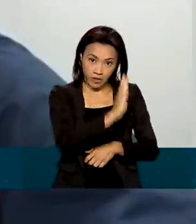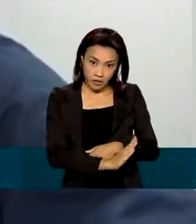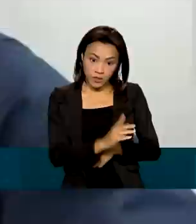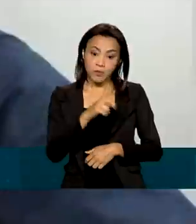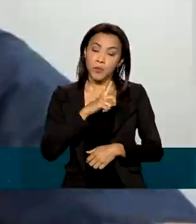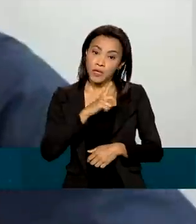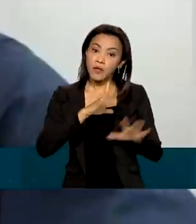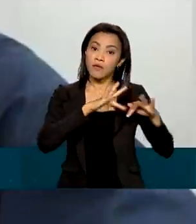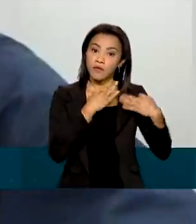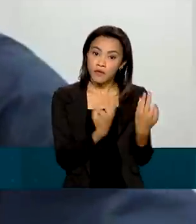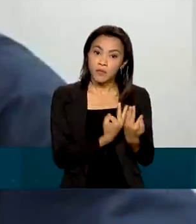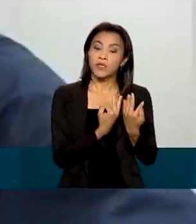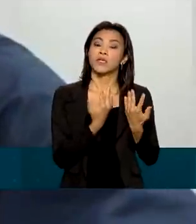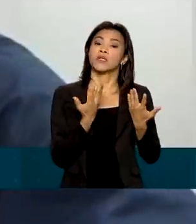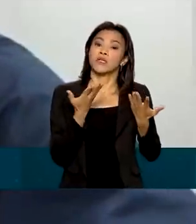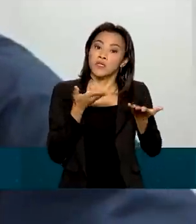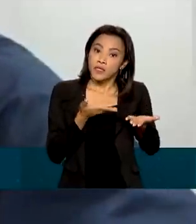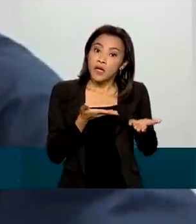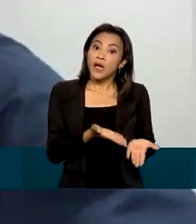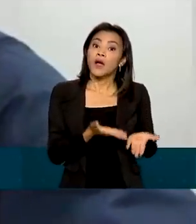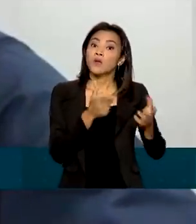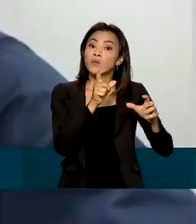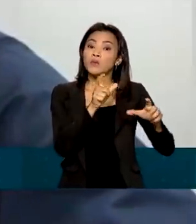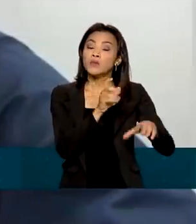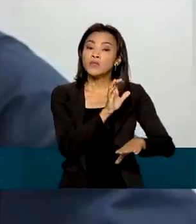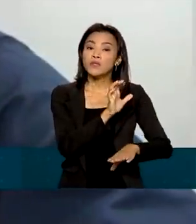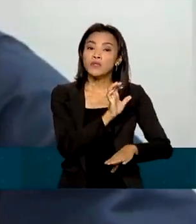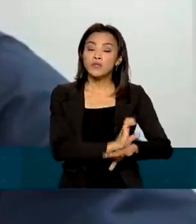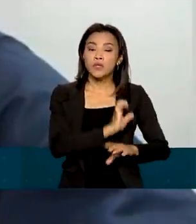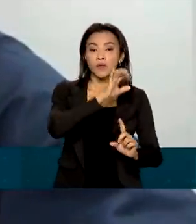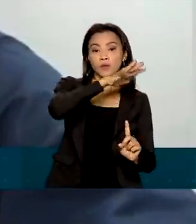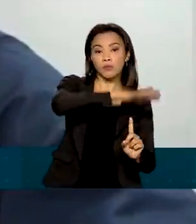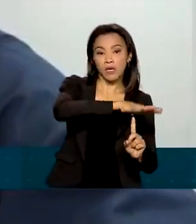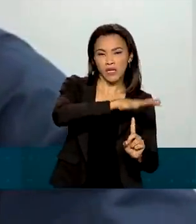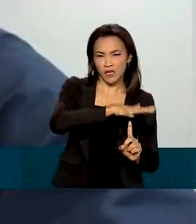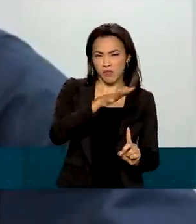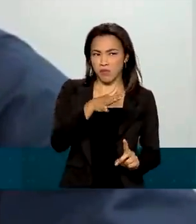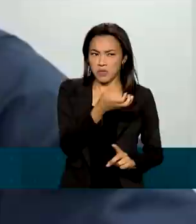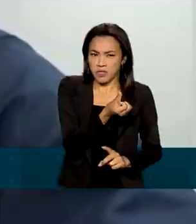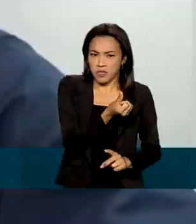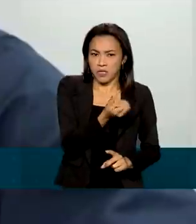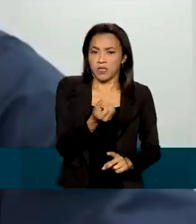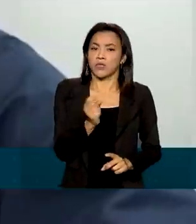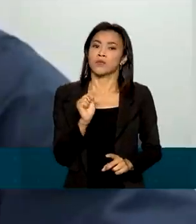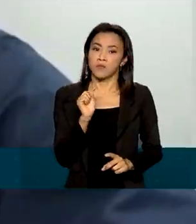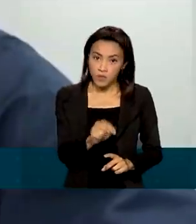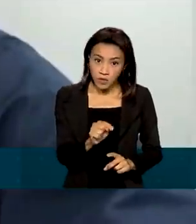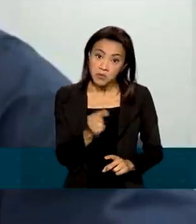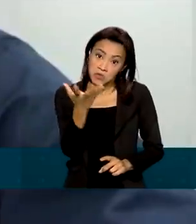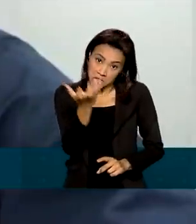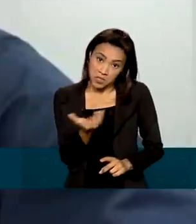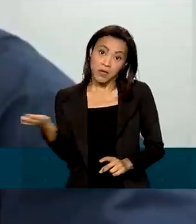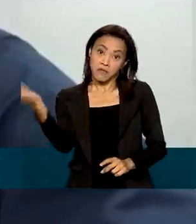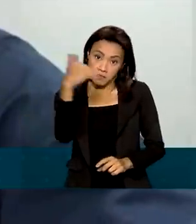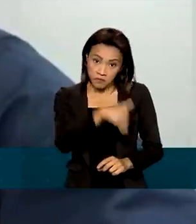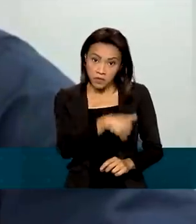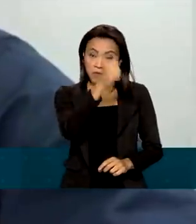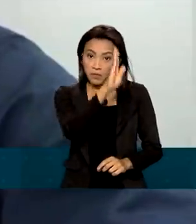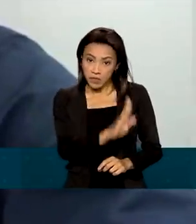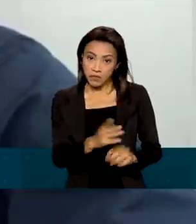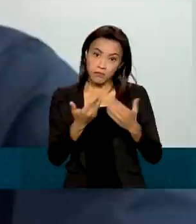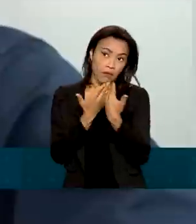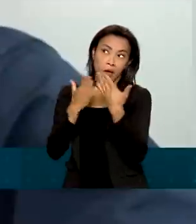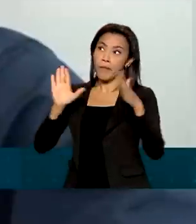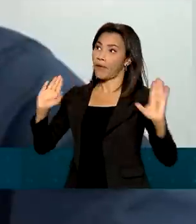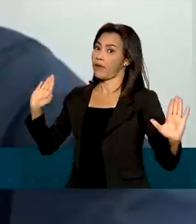ucranianos no Paraná, na hora de 600 mil, eles têm parente lá, se quiser trazer para cá, o caminho